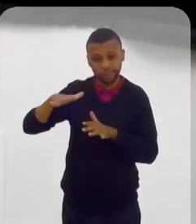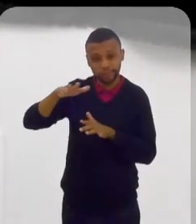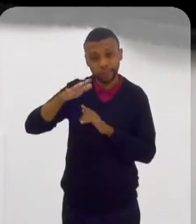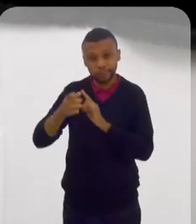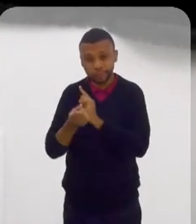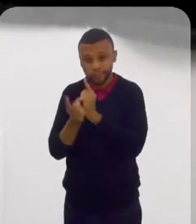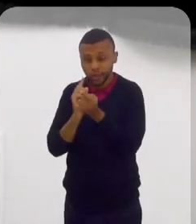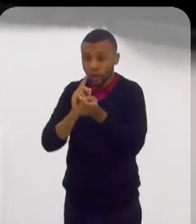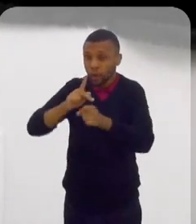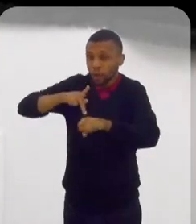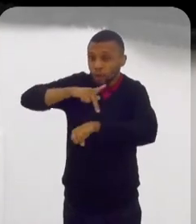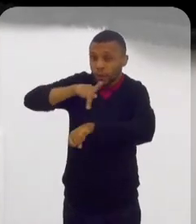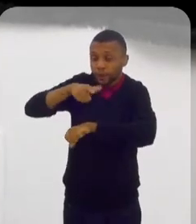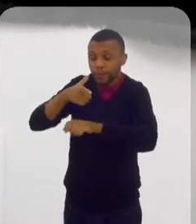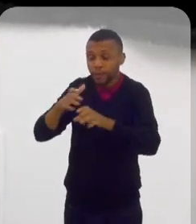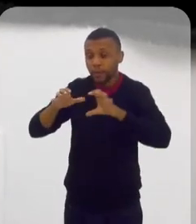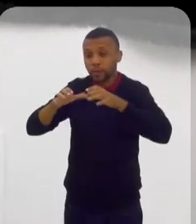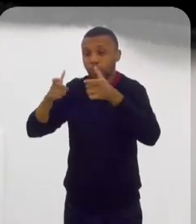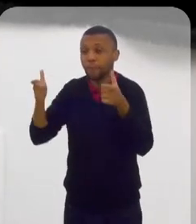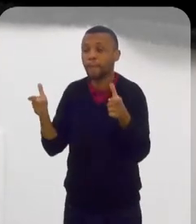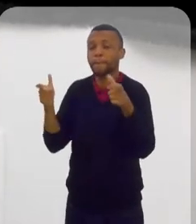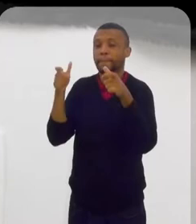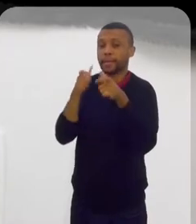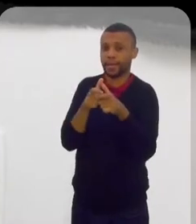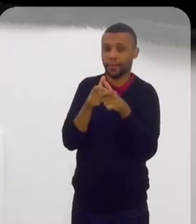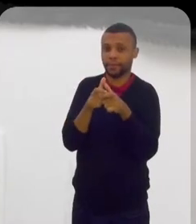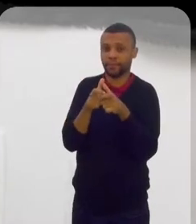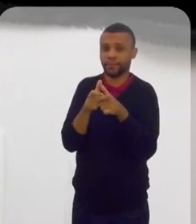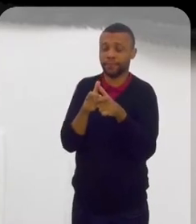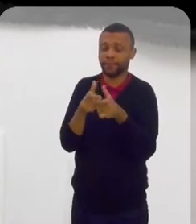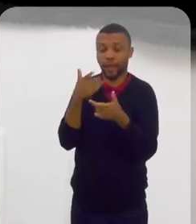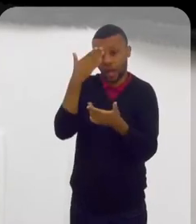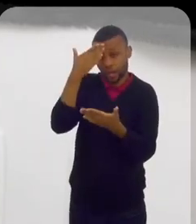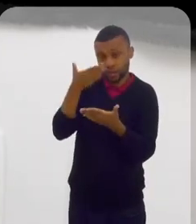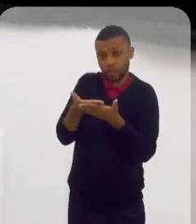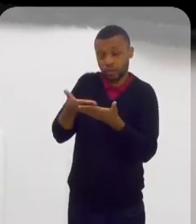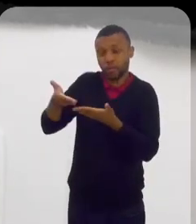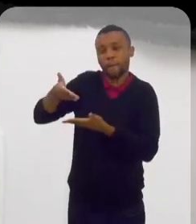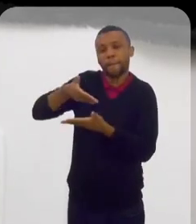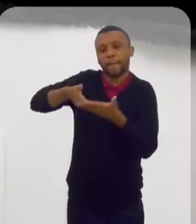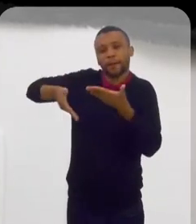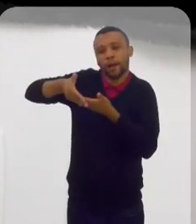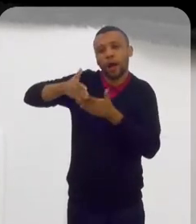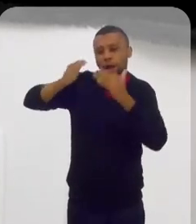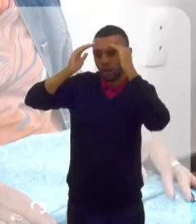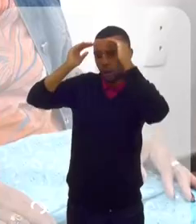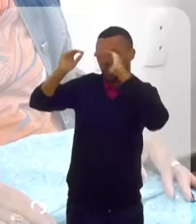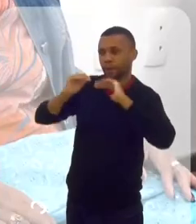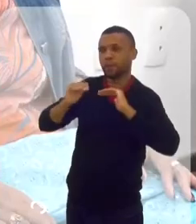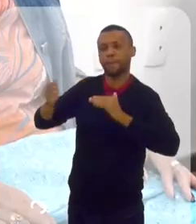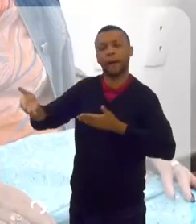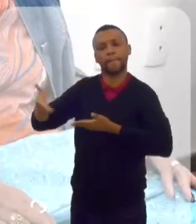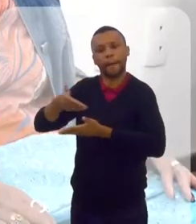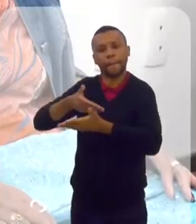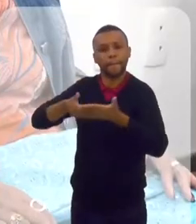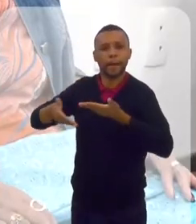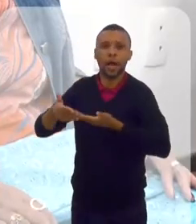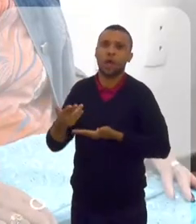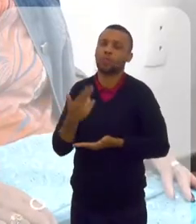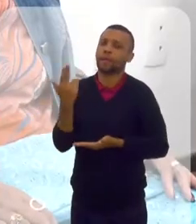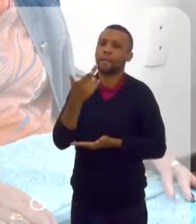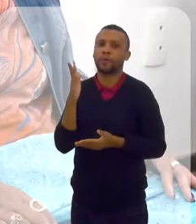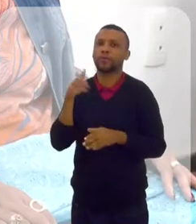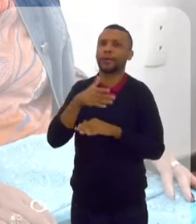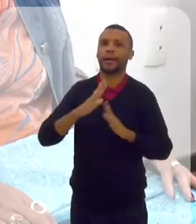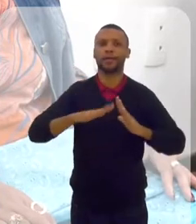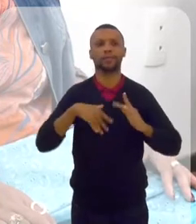país que você é minoria, né? Eu acho que tem que ter o respeito e uma troca com relação a isso, né? Eu não posso chegar dentro